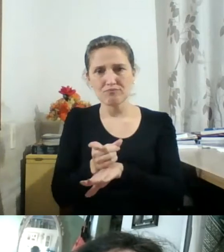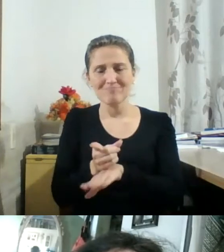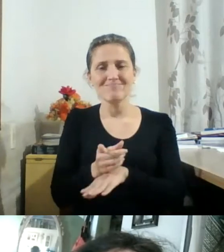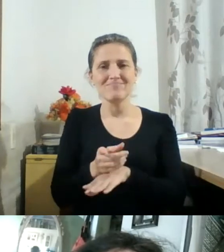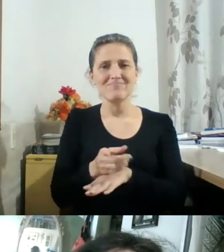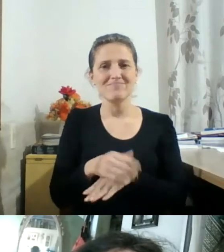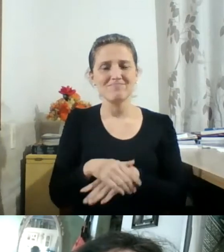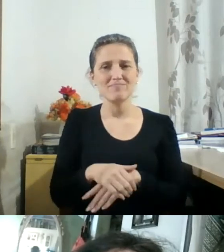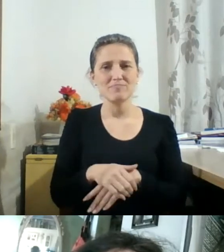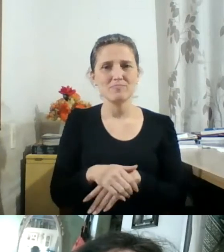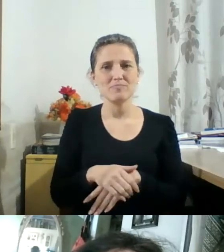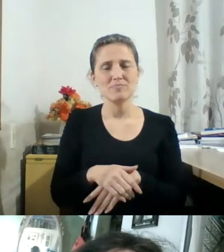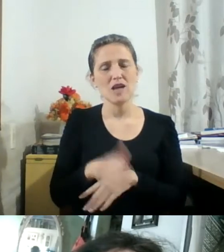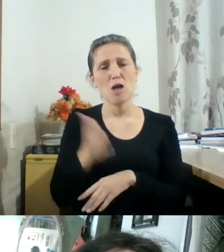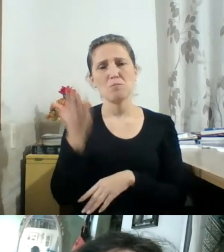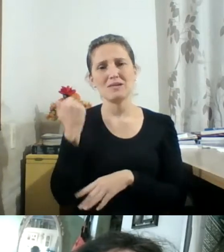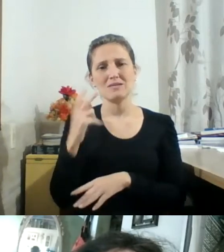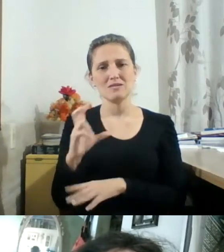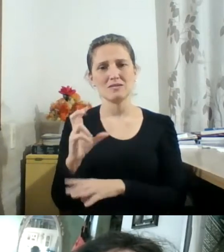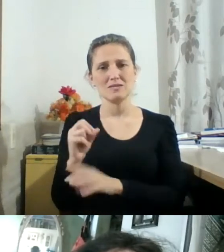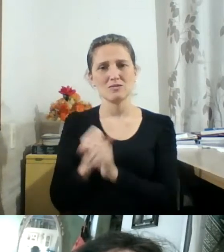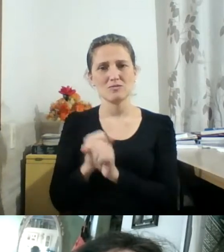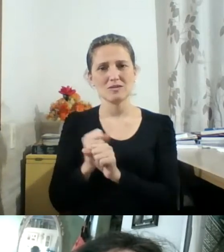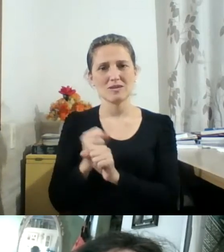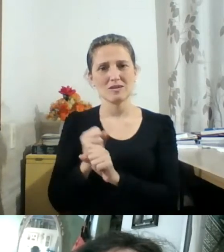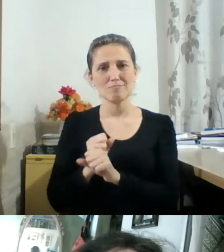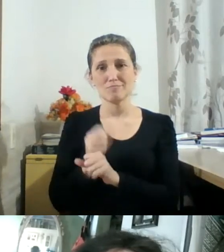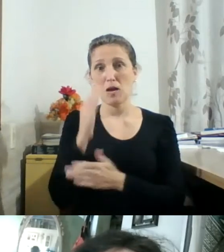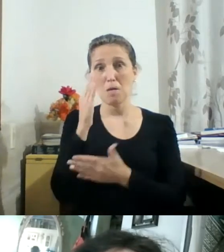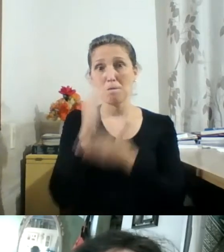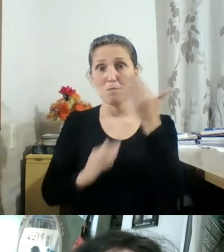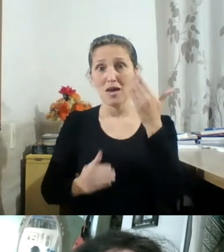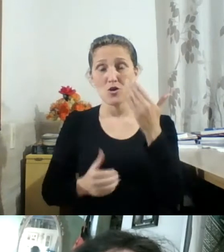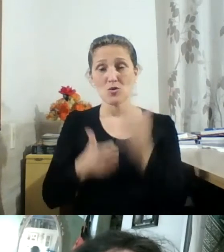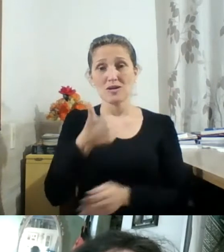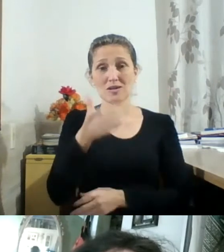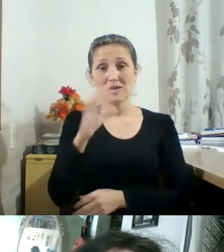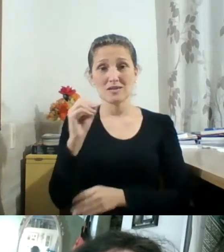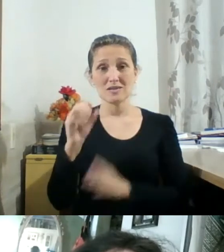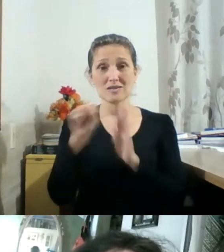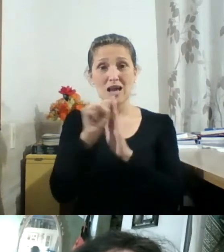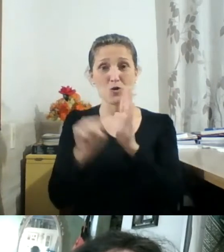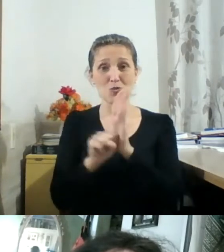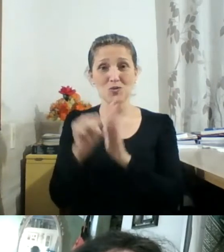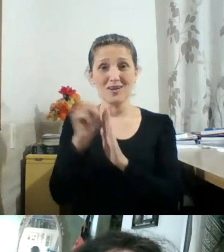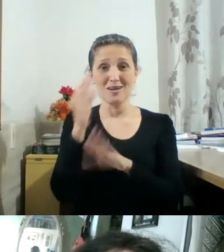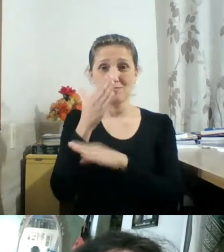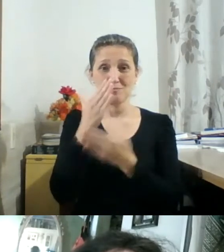50 anos é meio século, é um absurdo, na escala do tempo com T